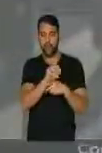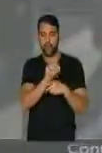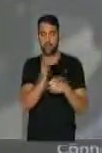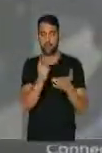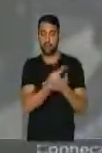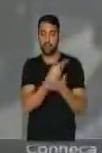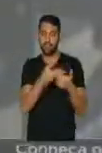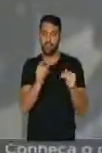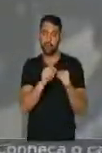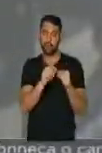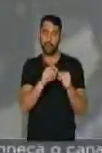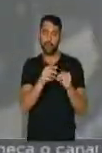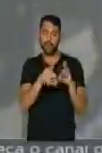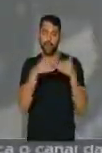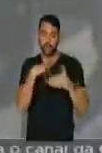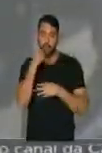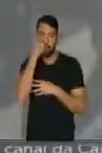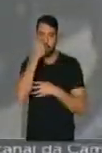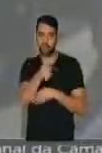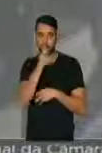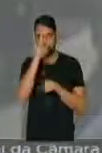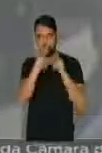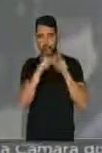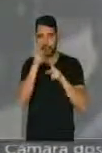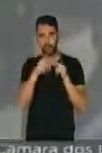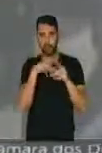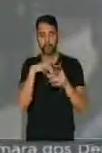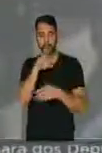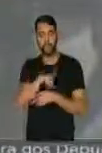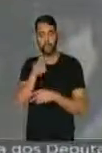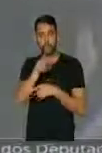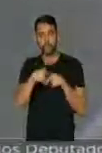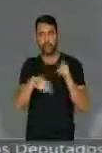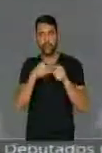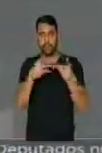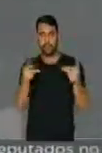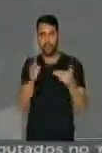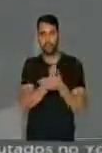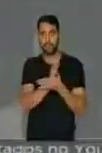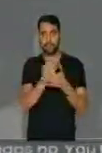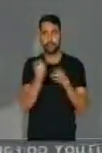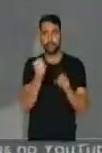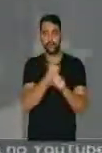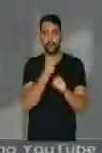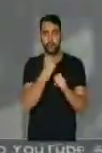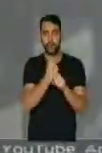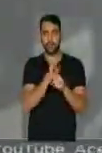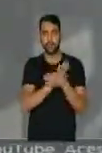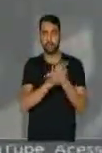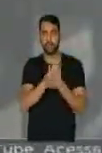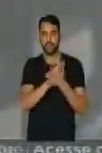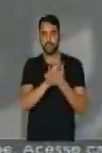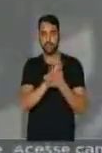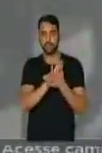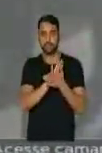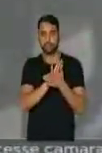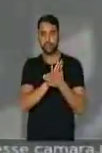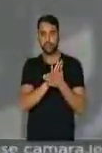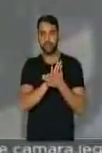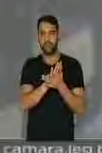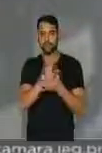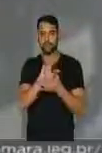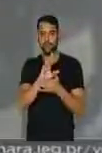E nós chamamos atenção para, inclusive, a utilização dos equipamentos construídos sem chamada pública